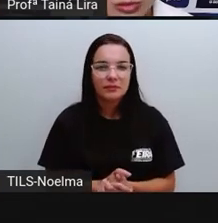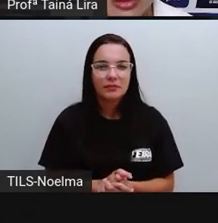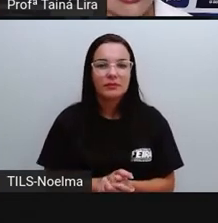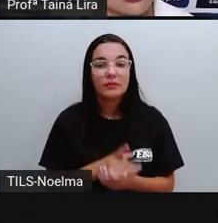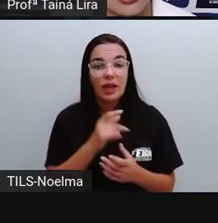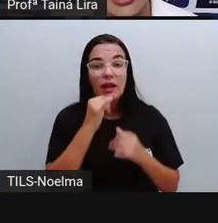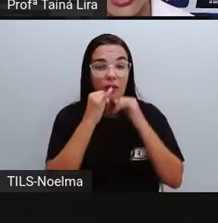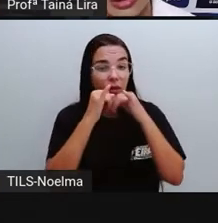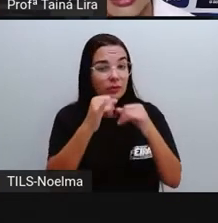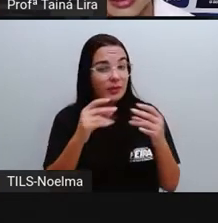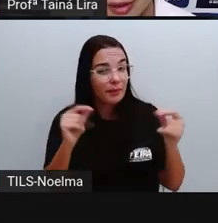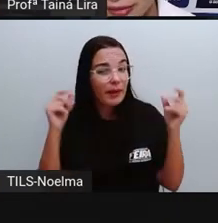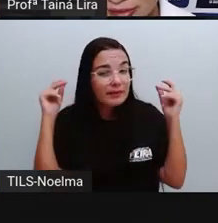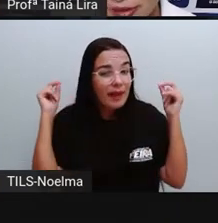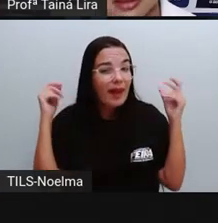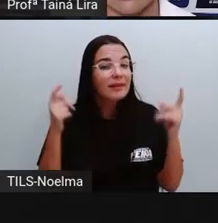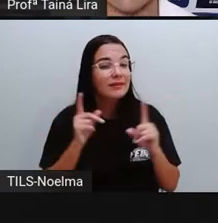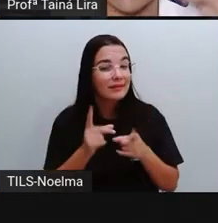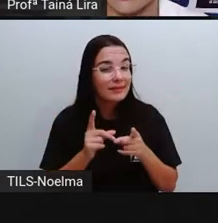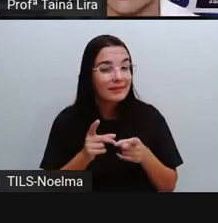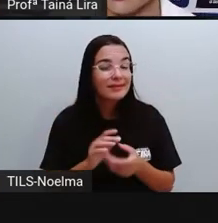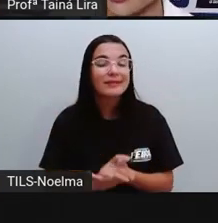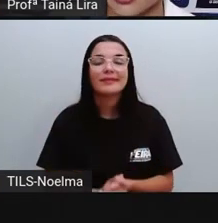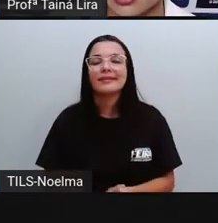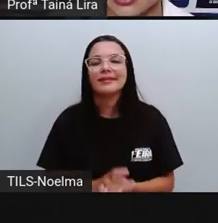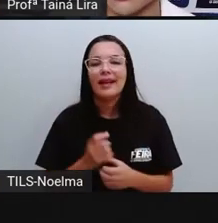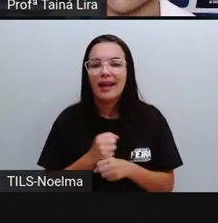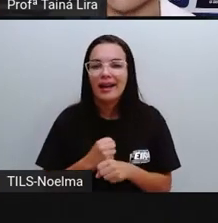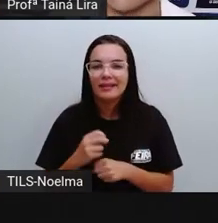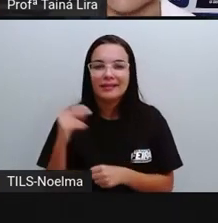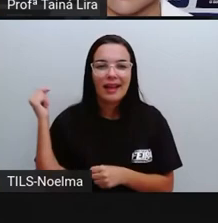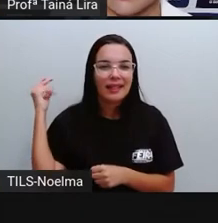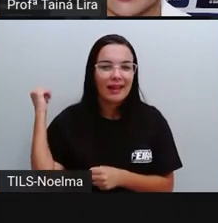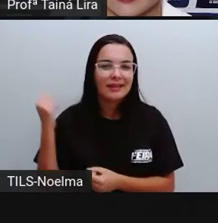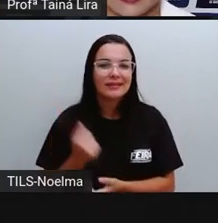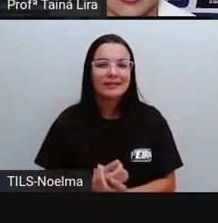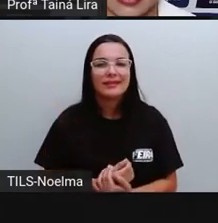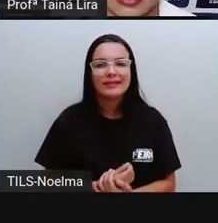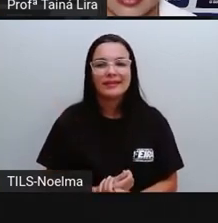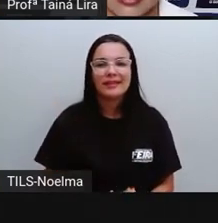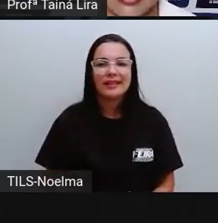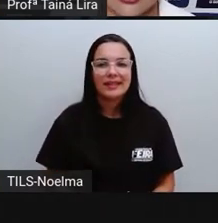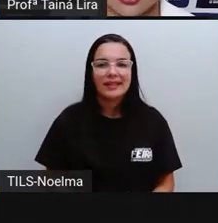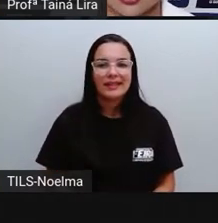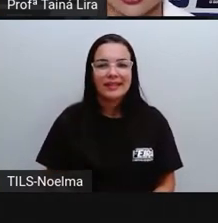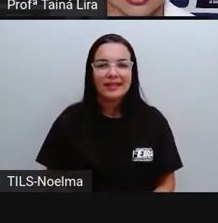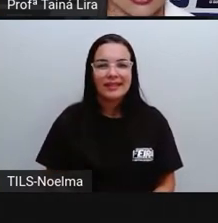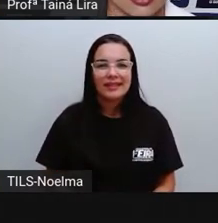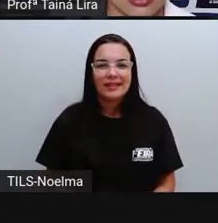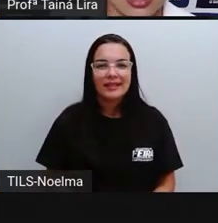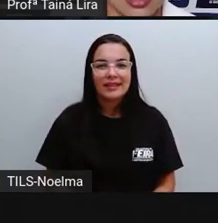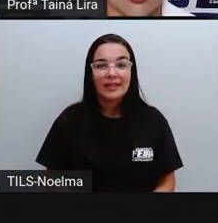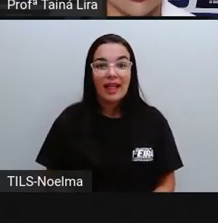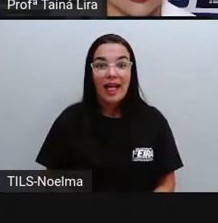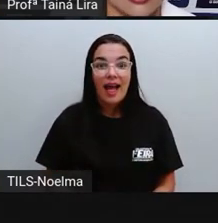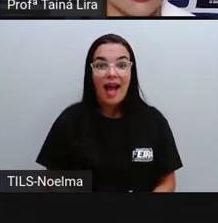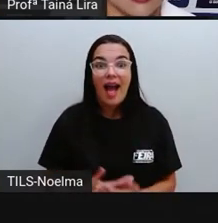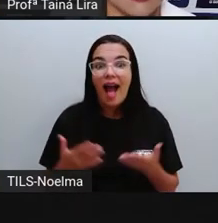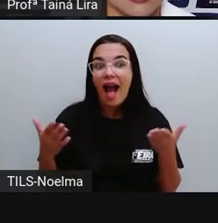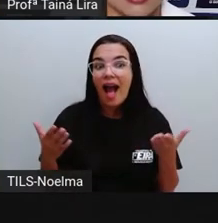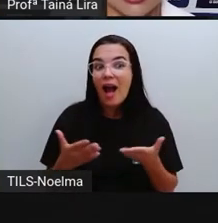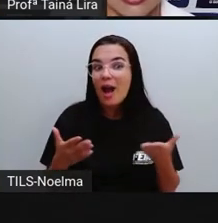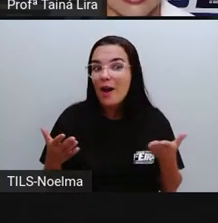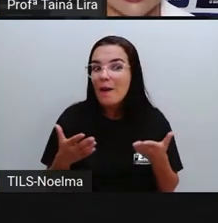anúncio não é de agora, tá? Ele foi pensado há muito tempo. E a gente tem, ó, alguns